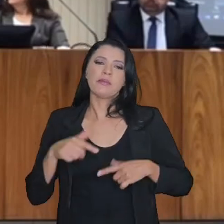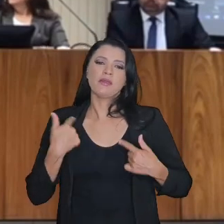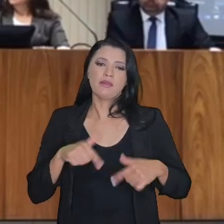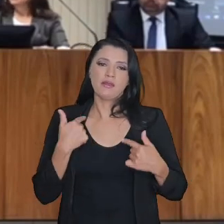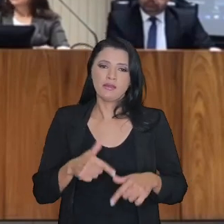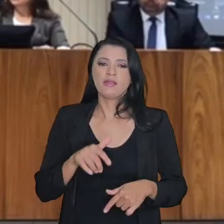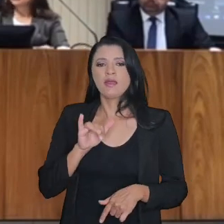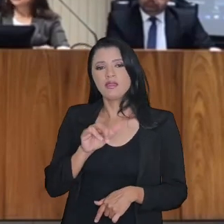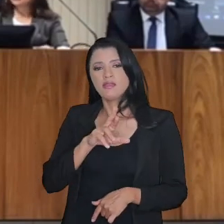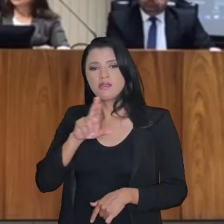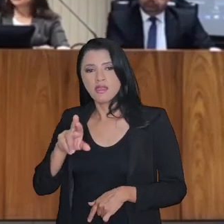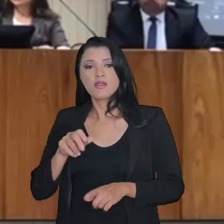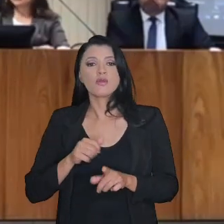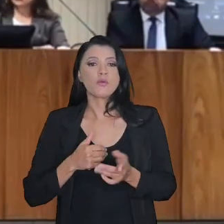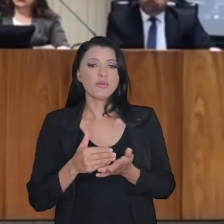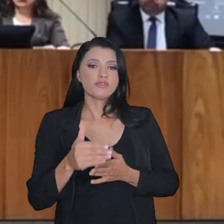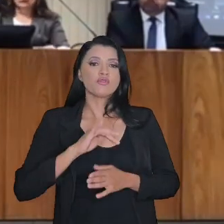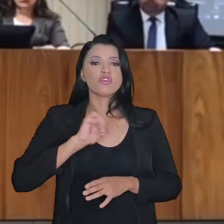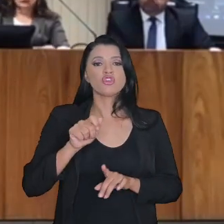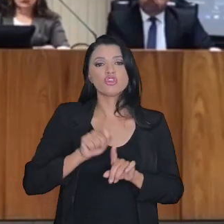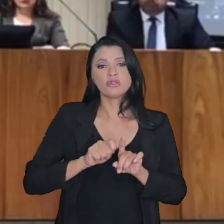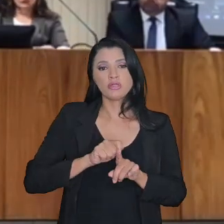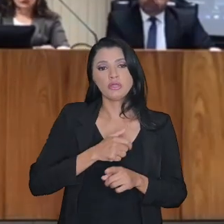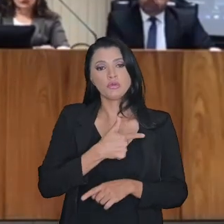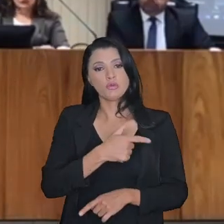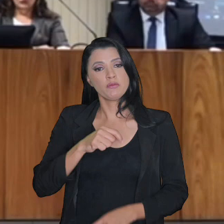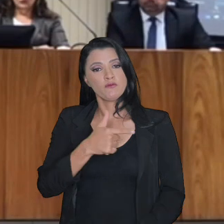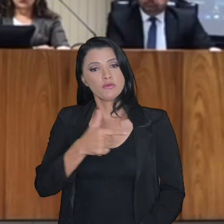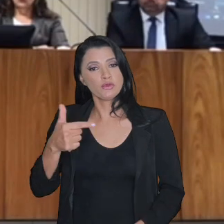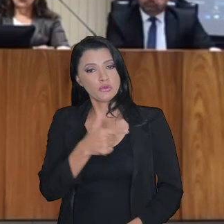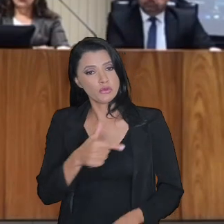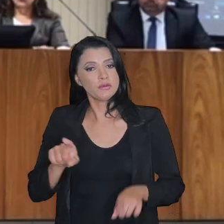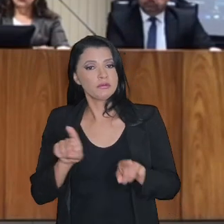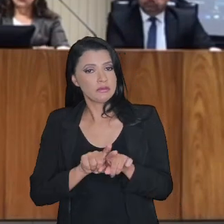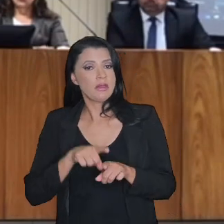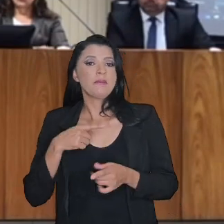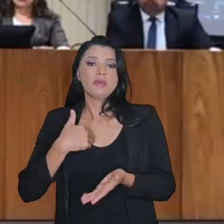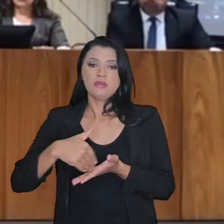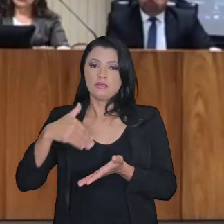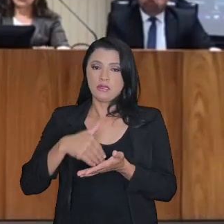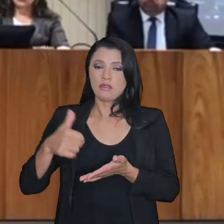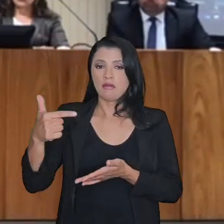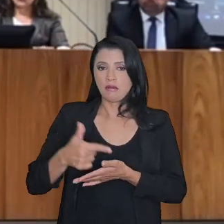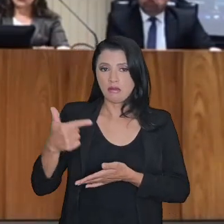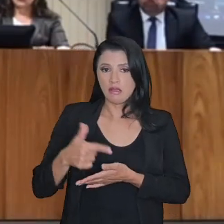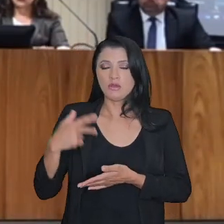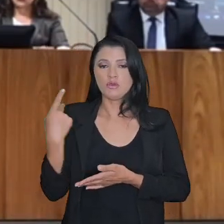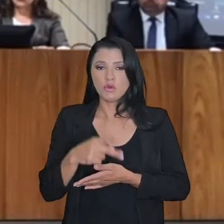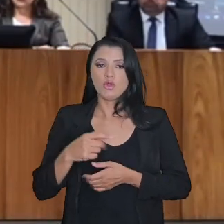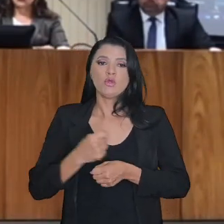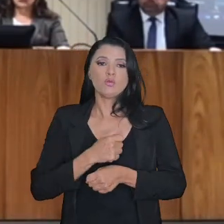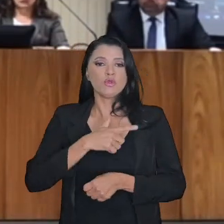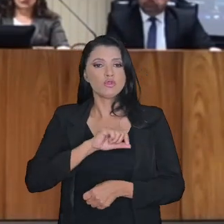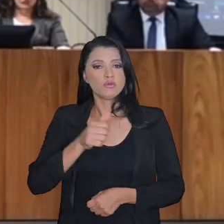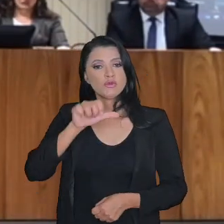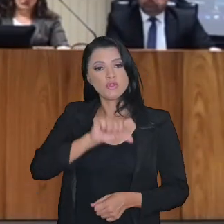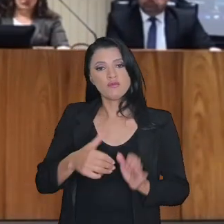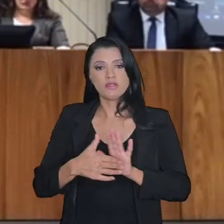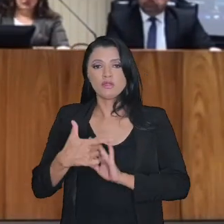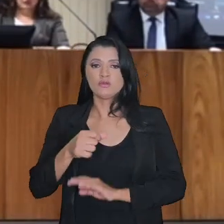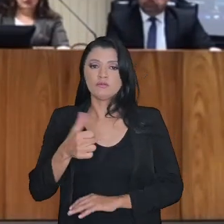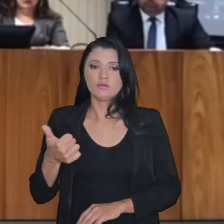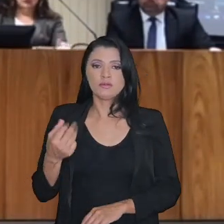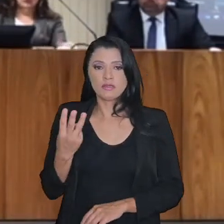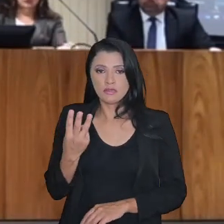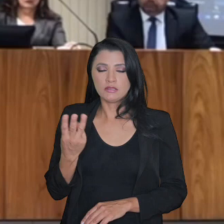2022, desempenhou a função de subsecretário de tributação e contencioso de 2009 a 2013 e, novamente, entre 2019 e